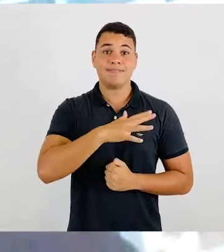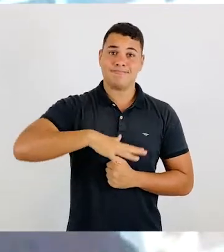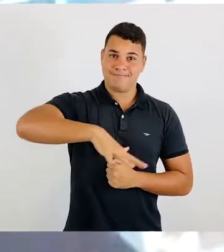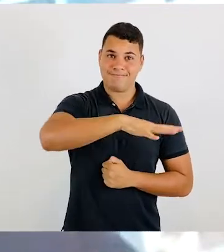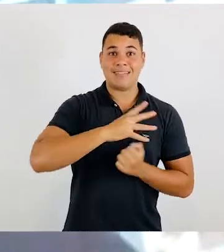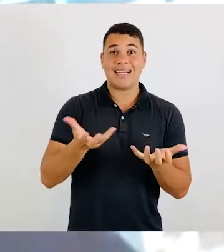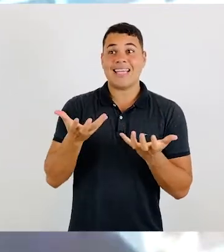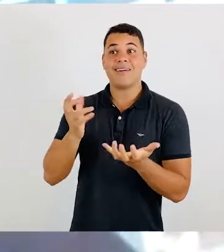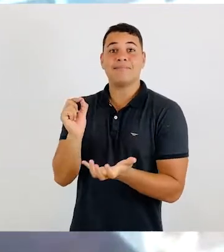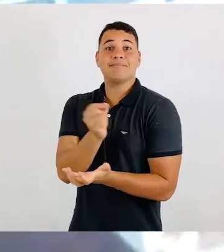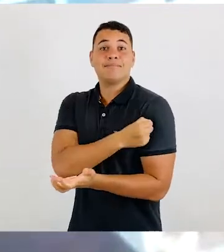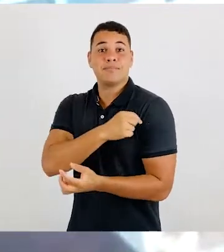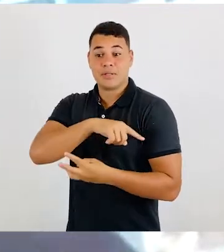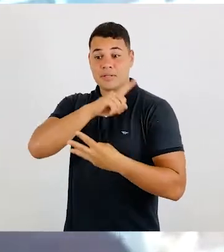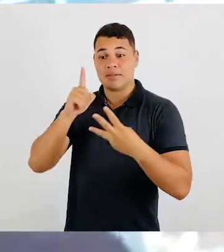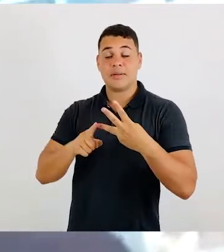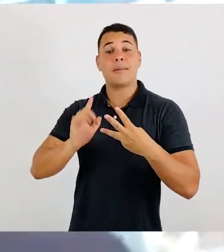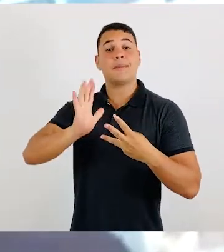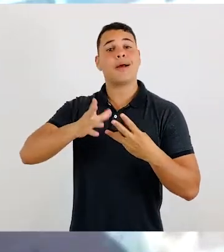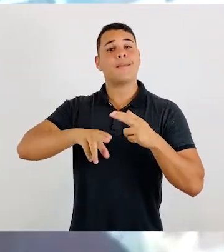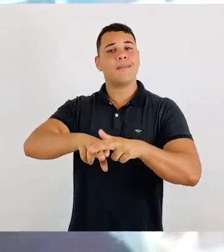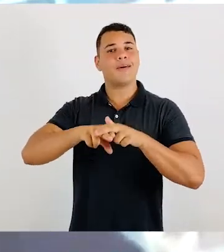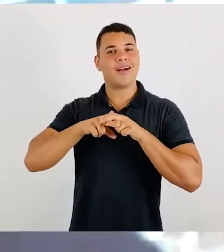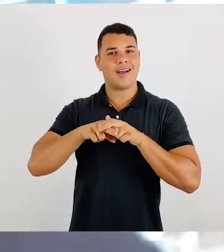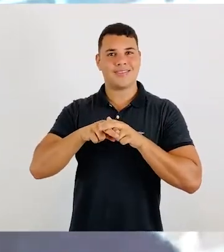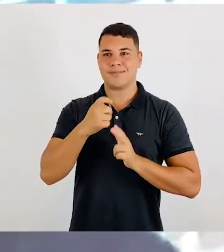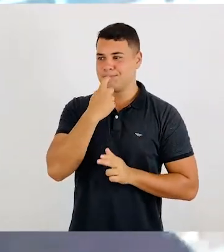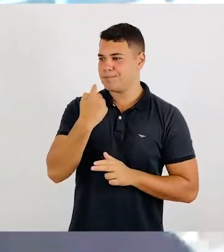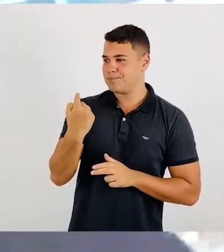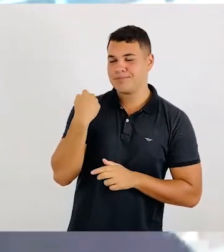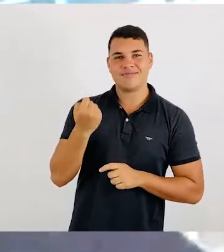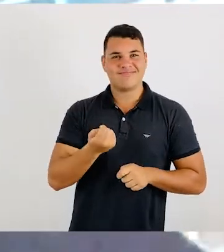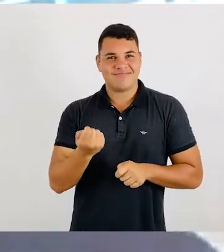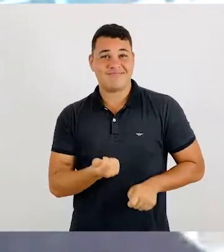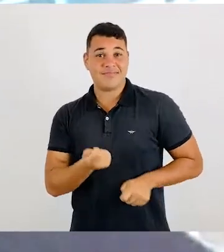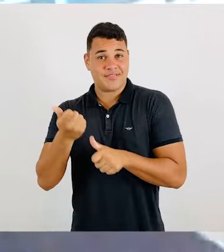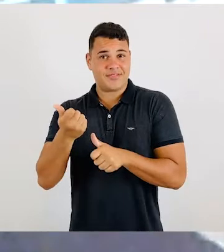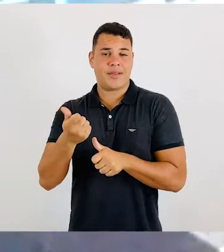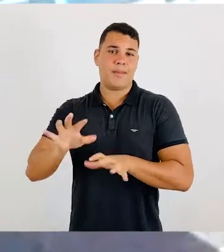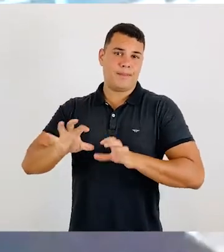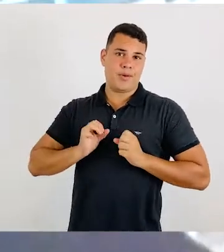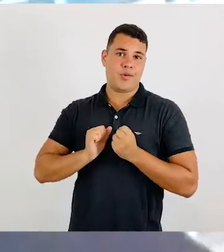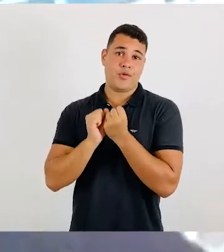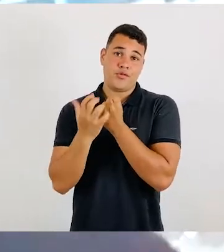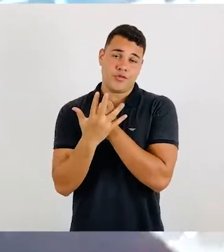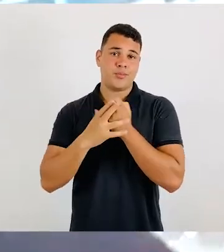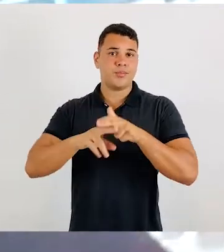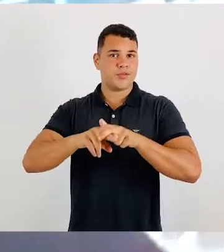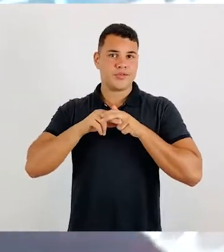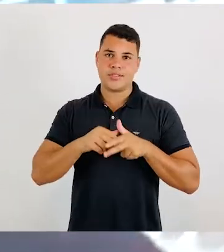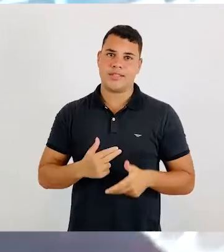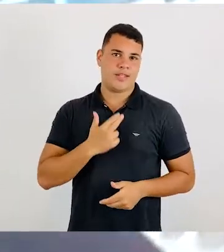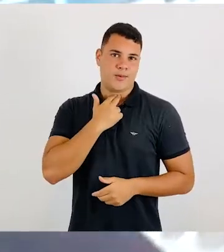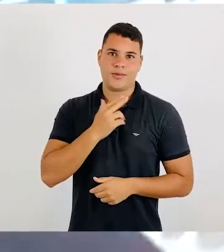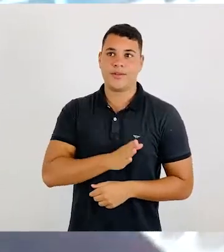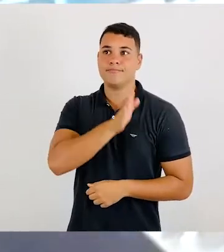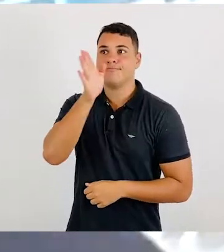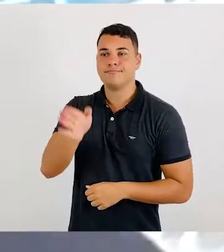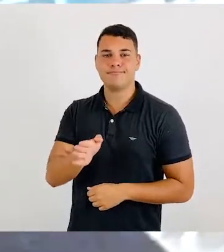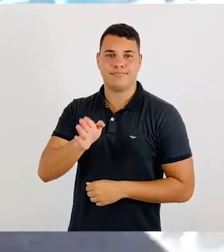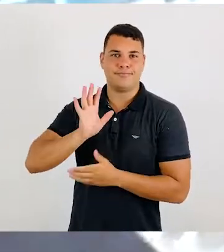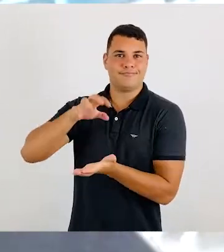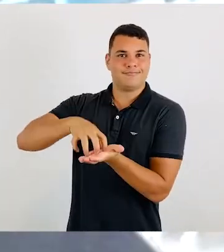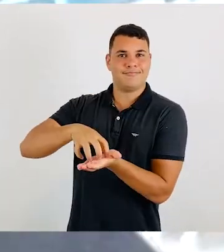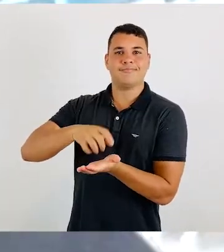infelizmente, contraiu a doença nesse final de ano com essa variante extremamente contagiosa e está com o calendário vacinal atrasado.